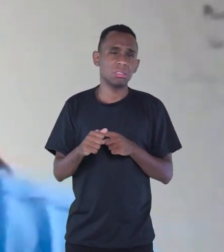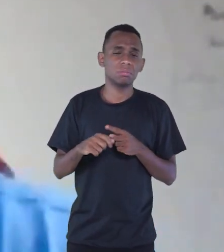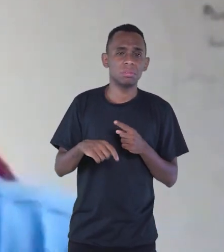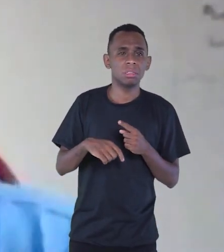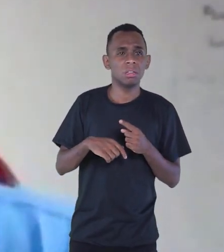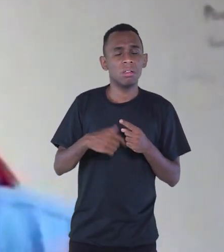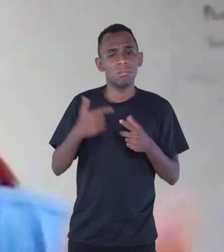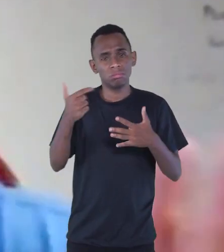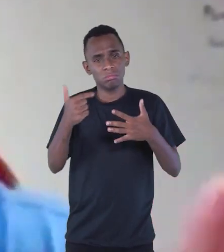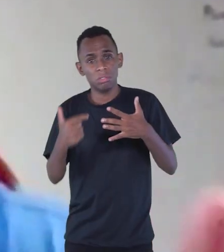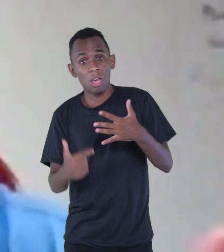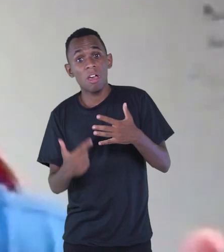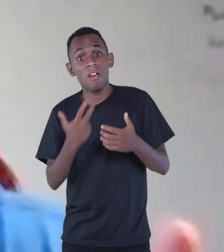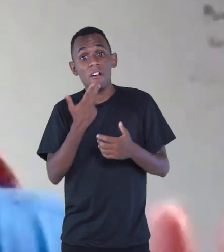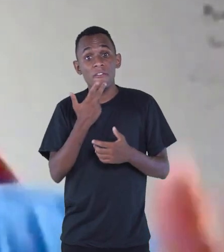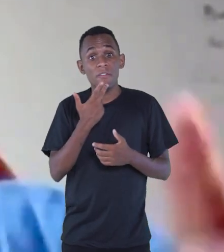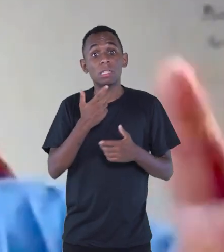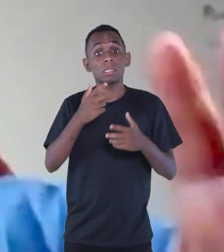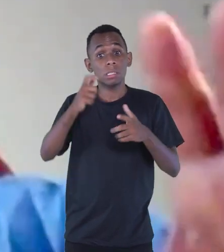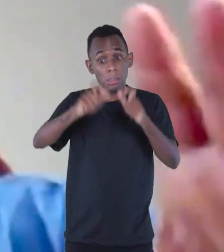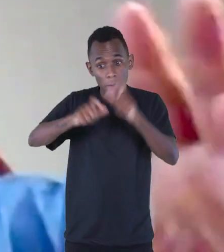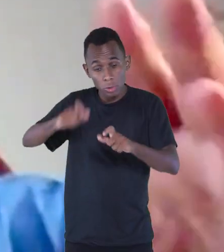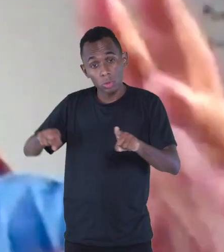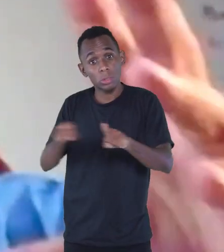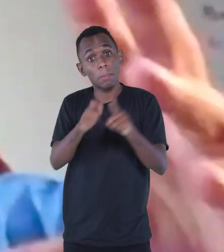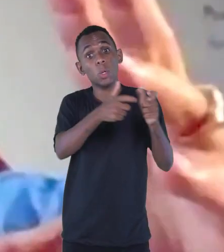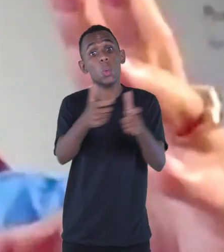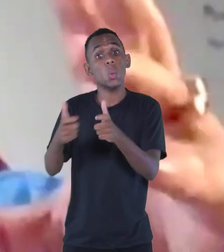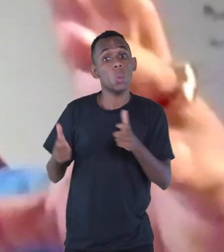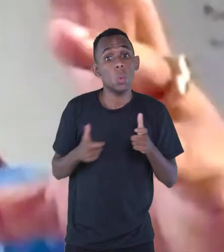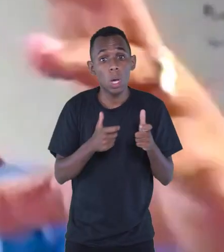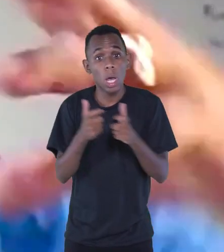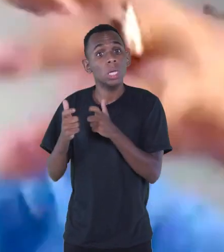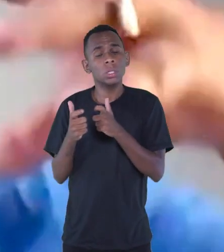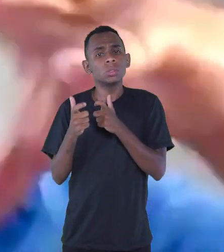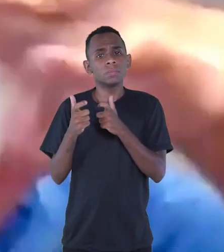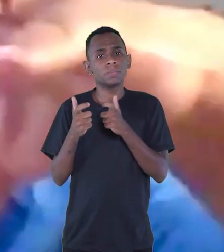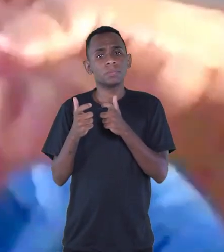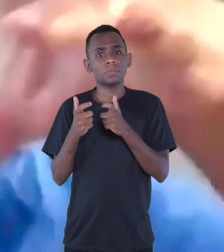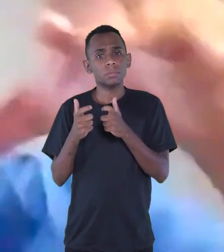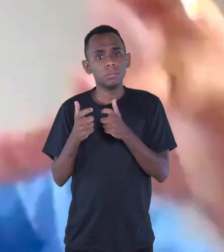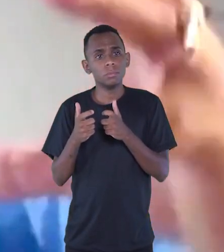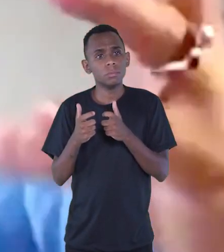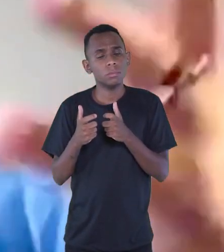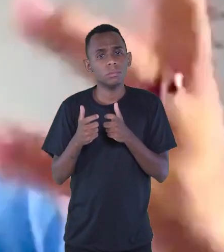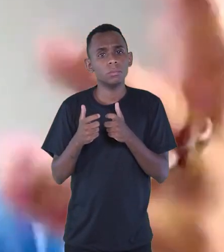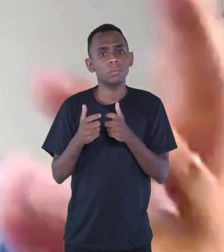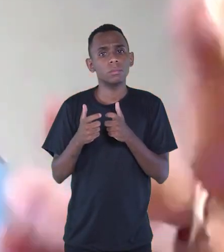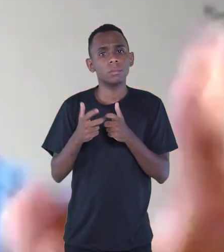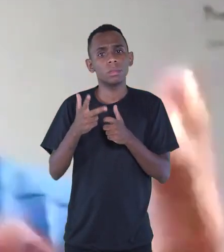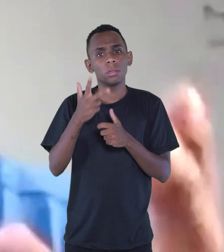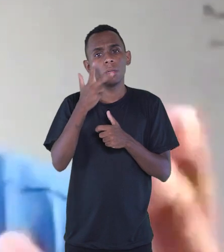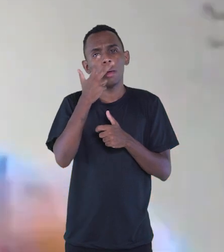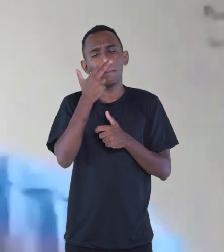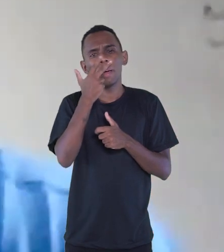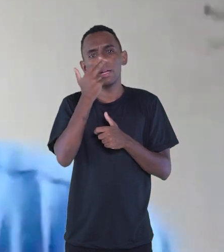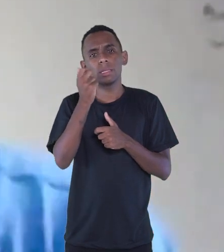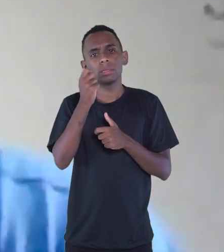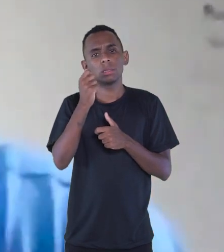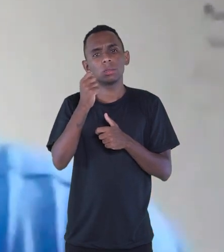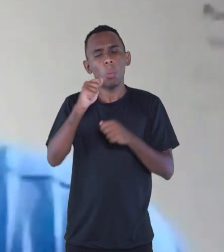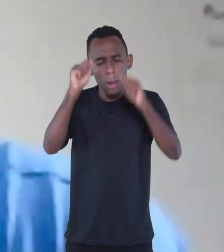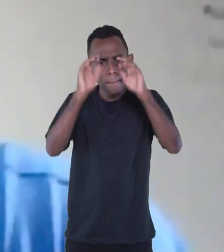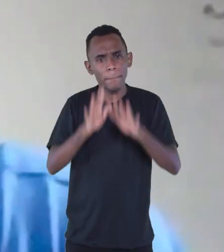Ele fala dessas pessoas, desses lugares, como uma aura de mitificação.